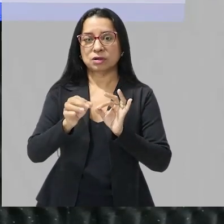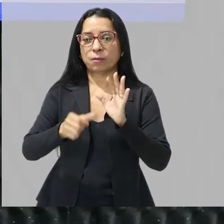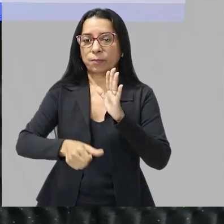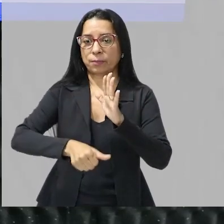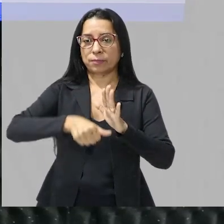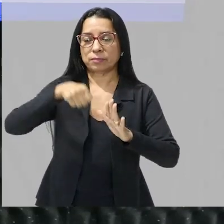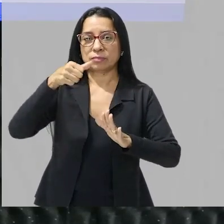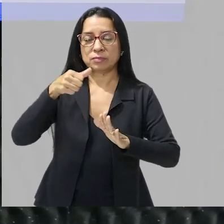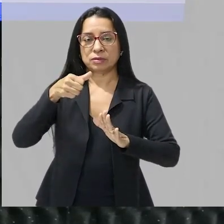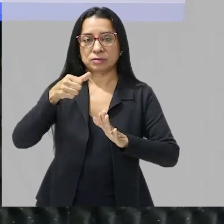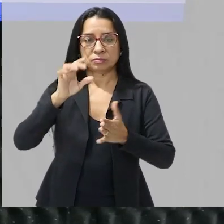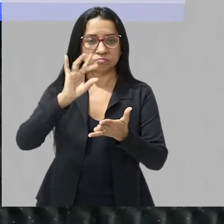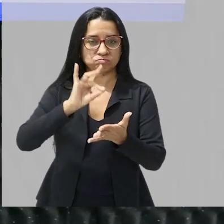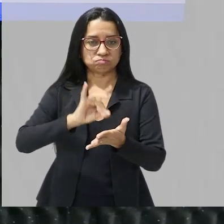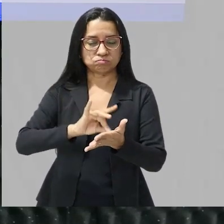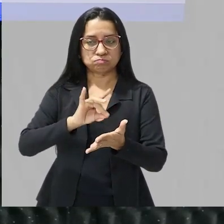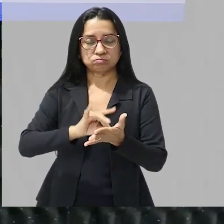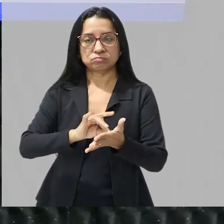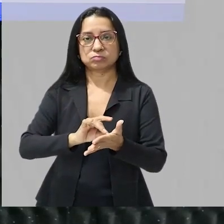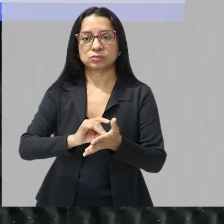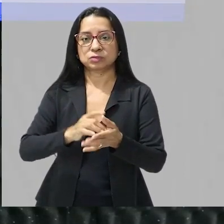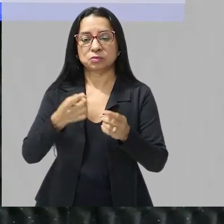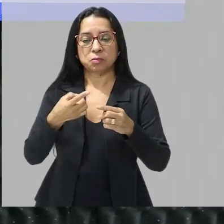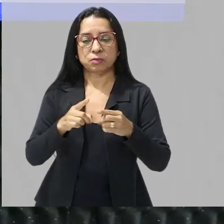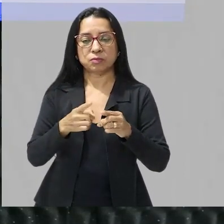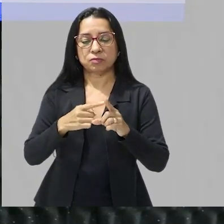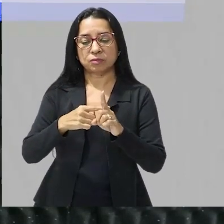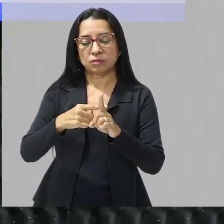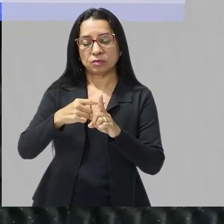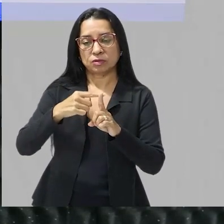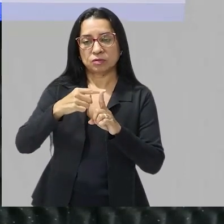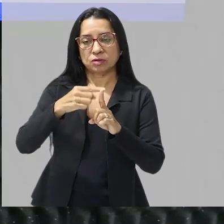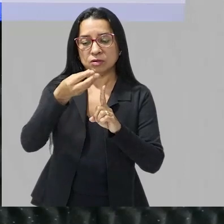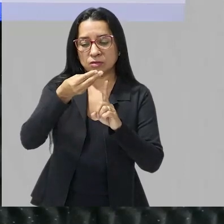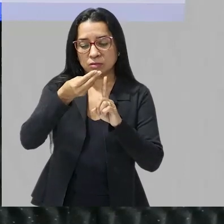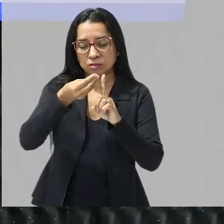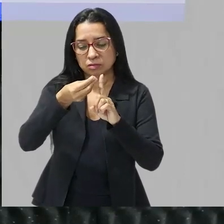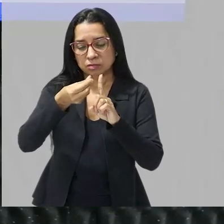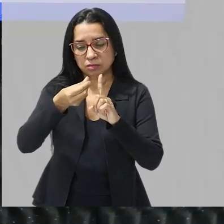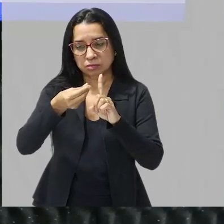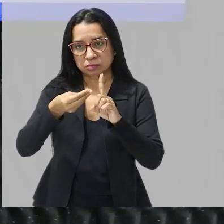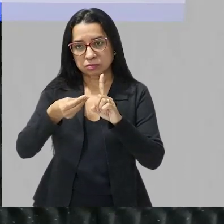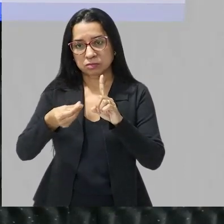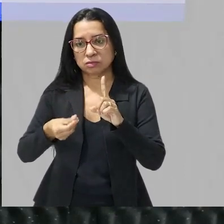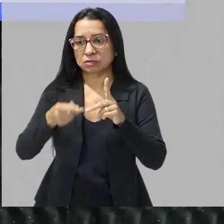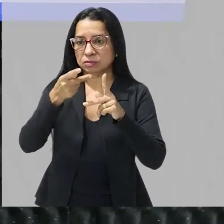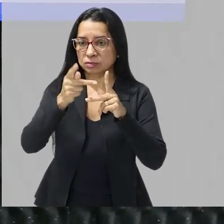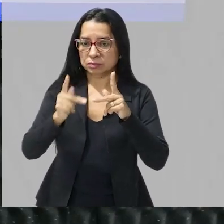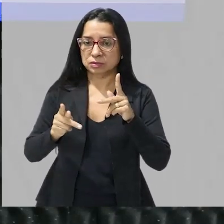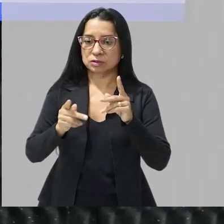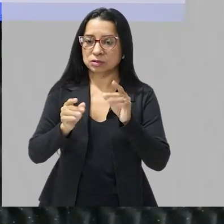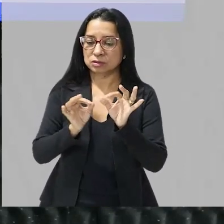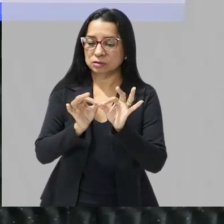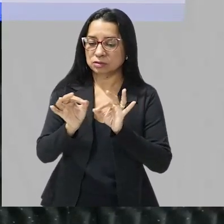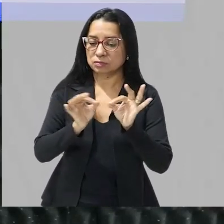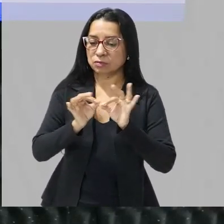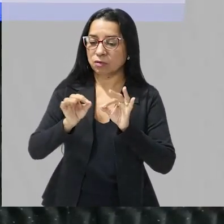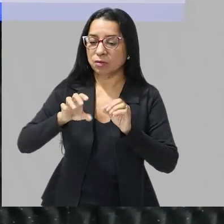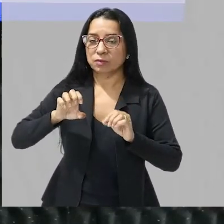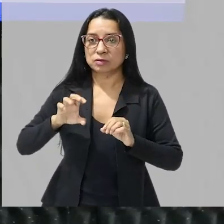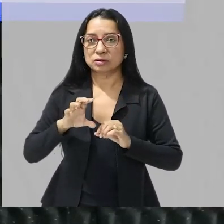a temperatura provoca a desnaturação das proteínas que formam as enzimas